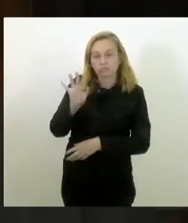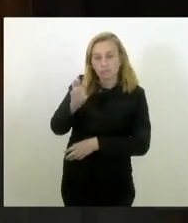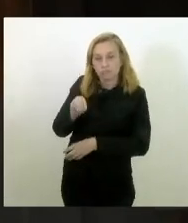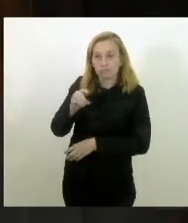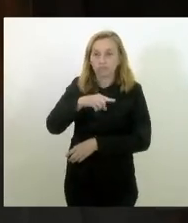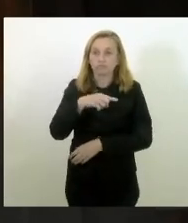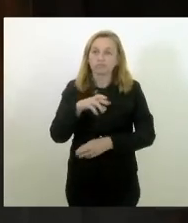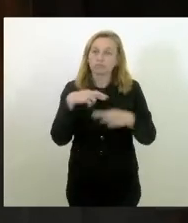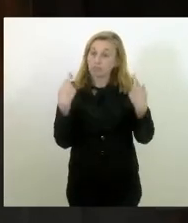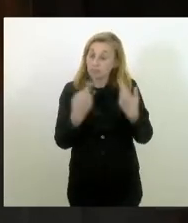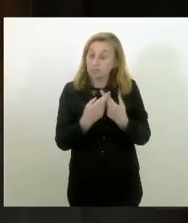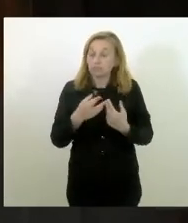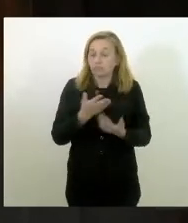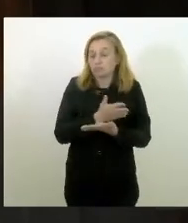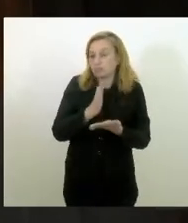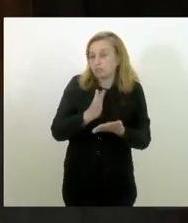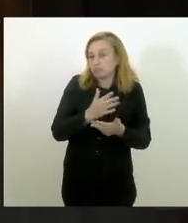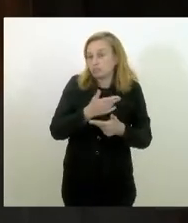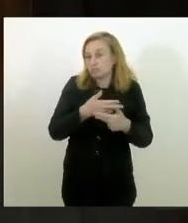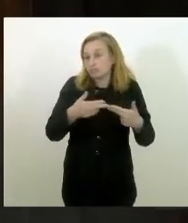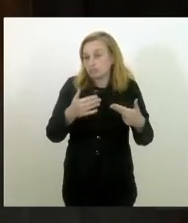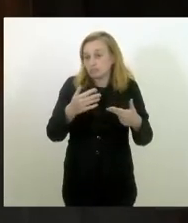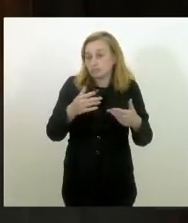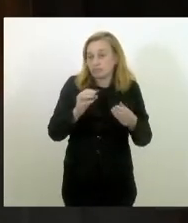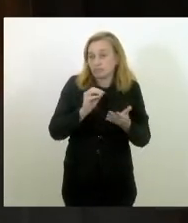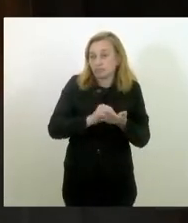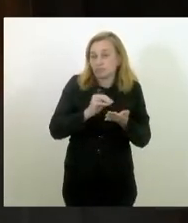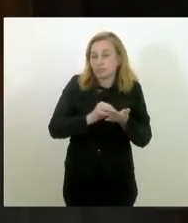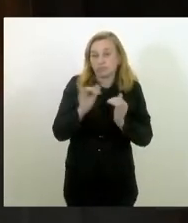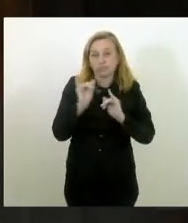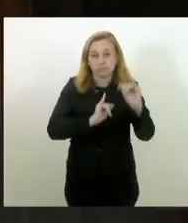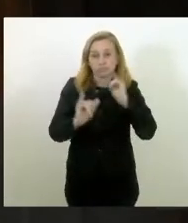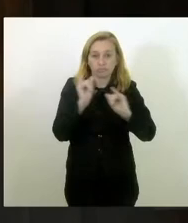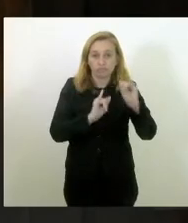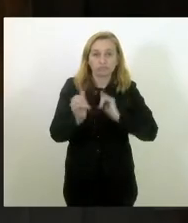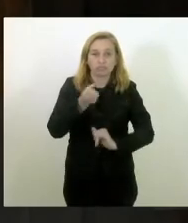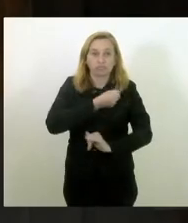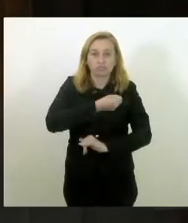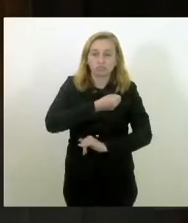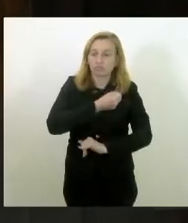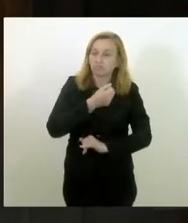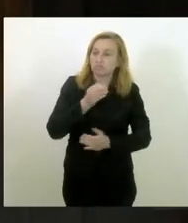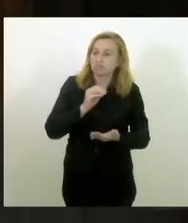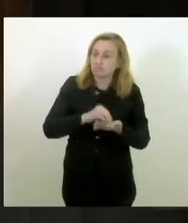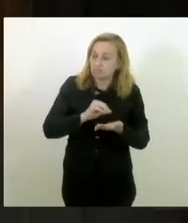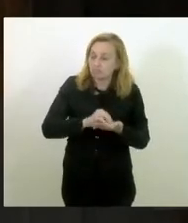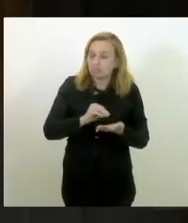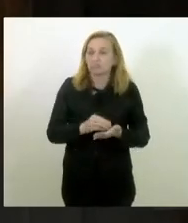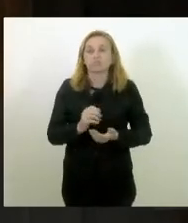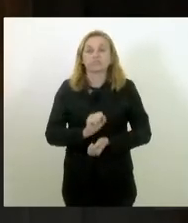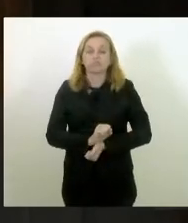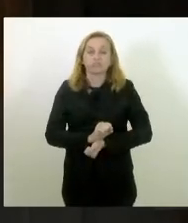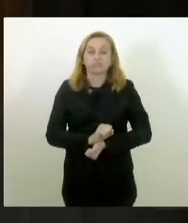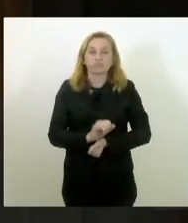reuniões, é que há muitas vezes um desencontro de informações, os dados não são precisos, as informações